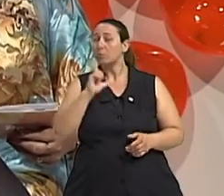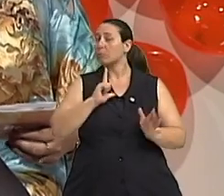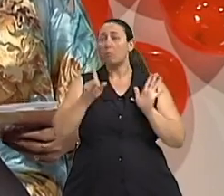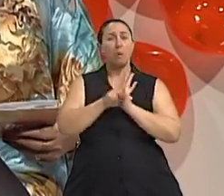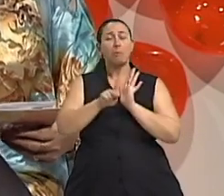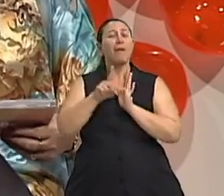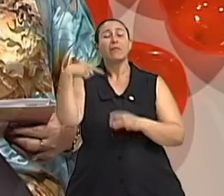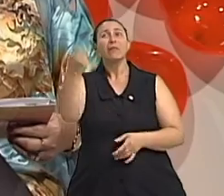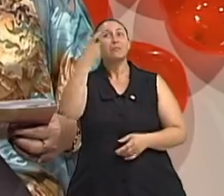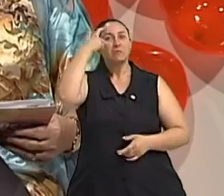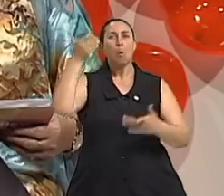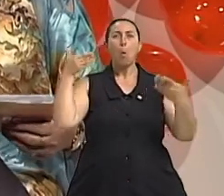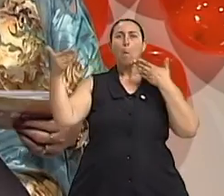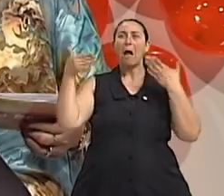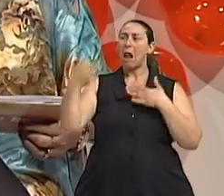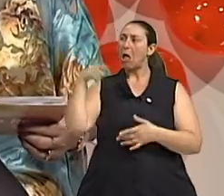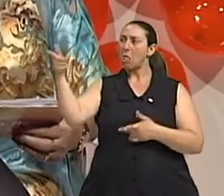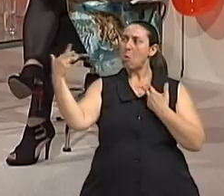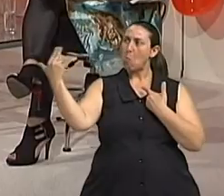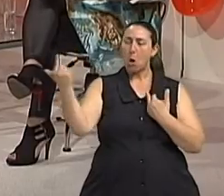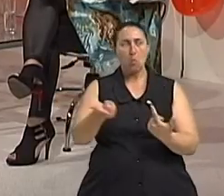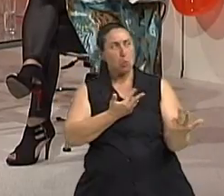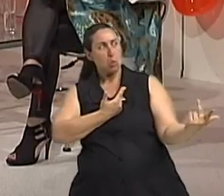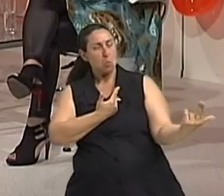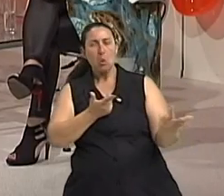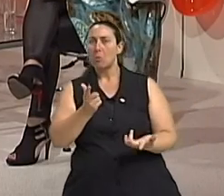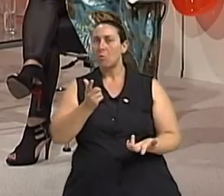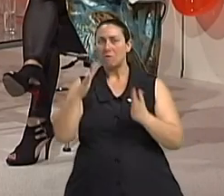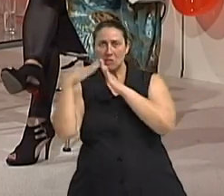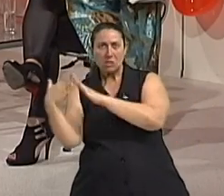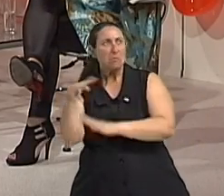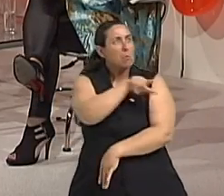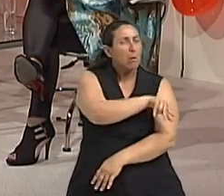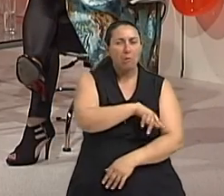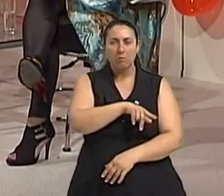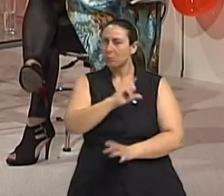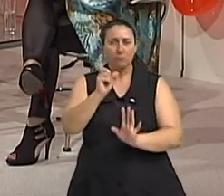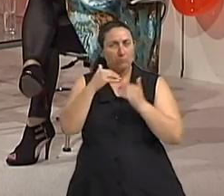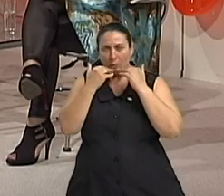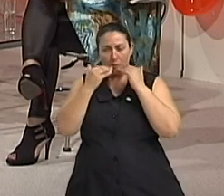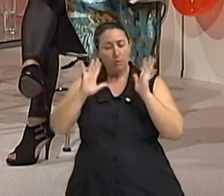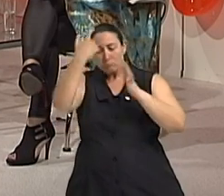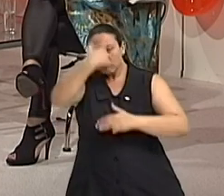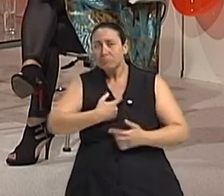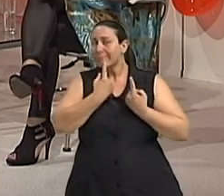não adianta se comparar com o vizinho com a irmã, com a mãe cada organismo é um, né doutor? sim